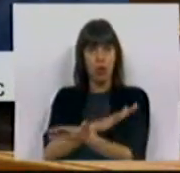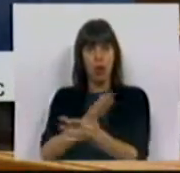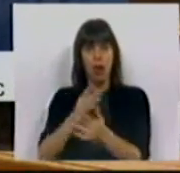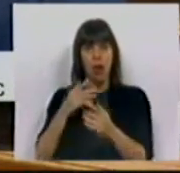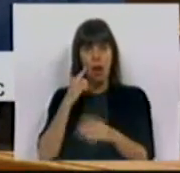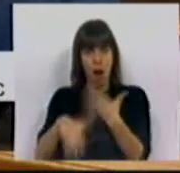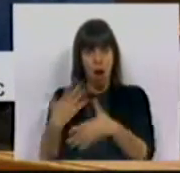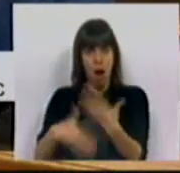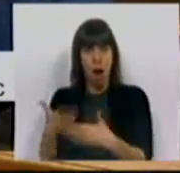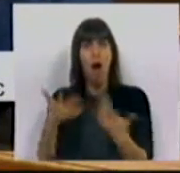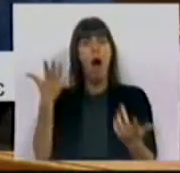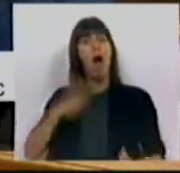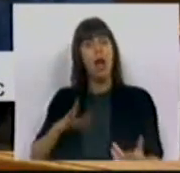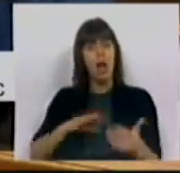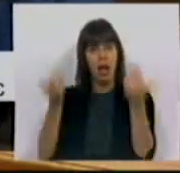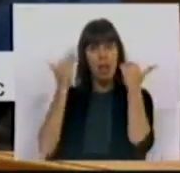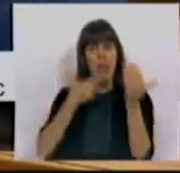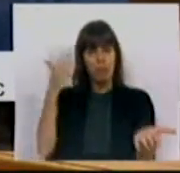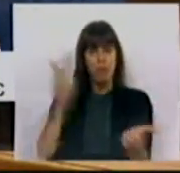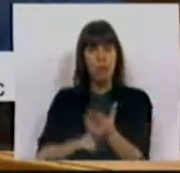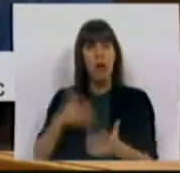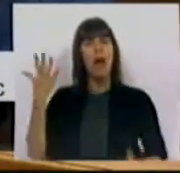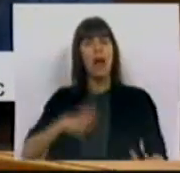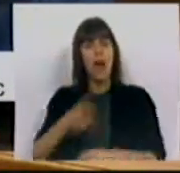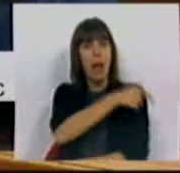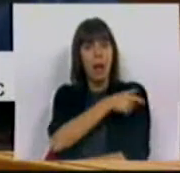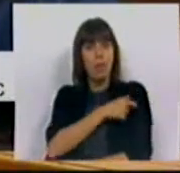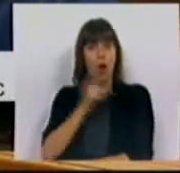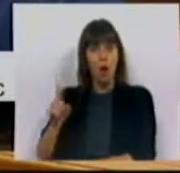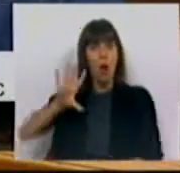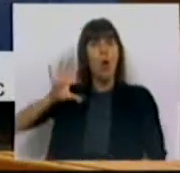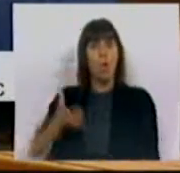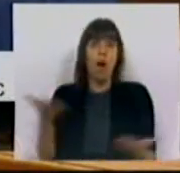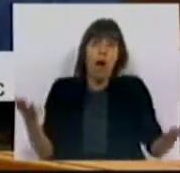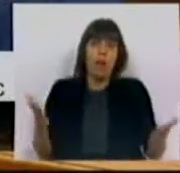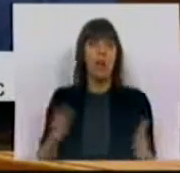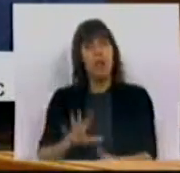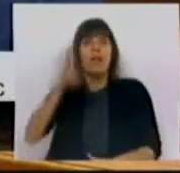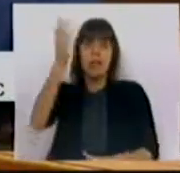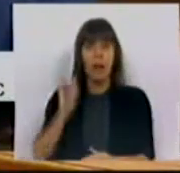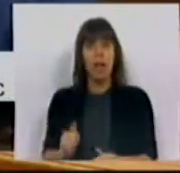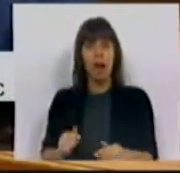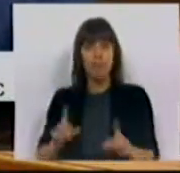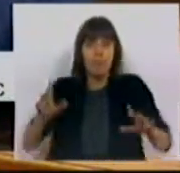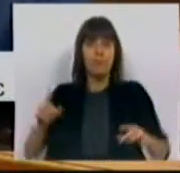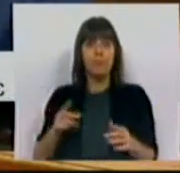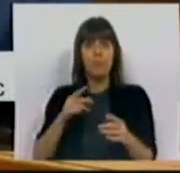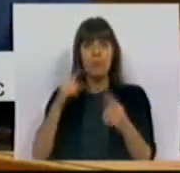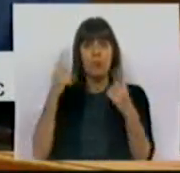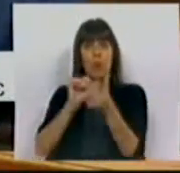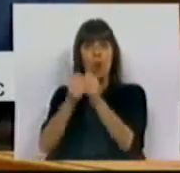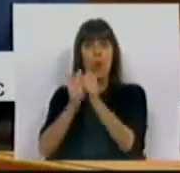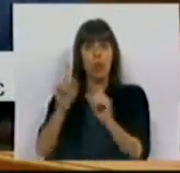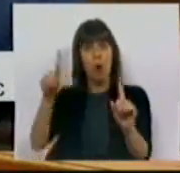ativos, querem uma informação séria, querem uma representatividade do país? Então, se calhar, talvez nem que seja o fator de